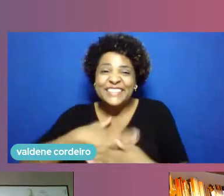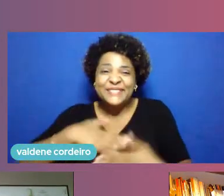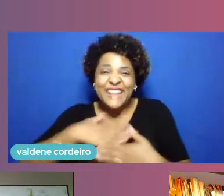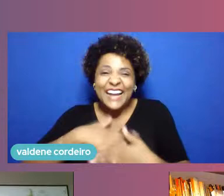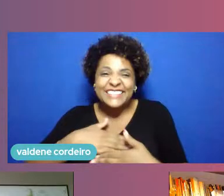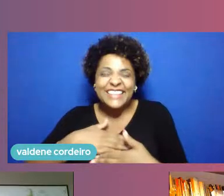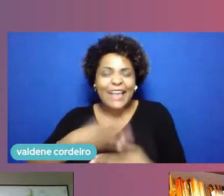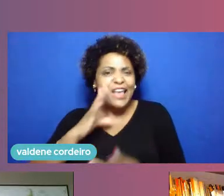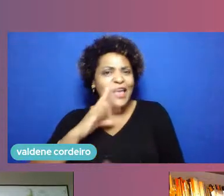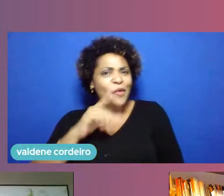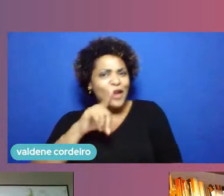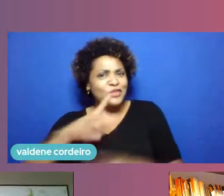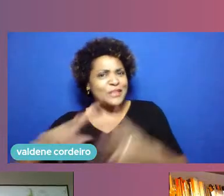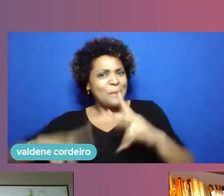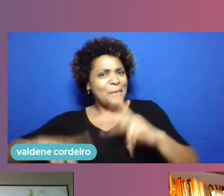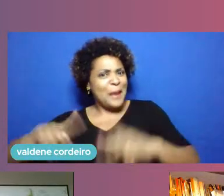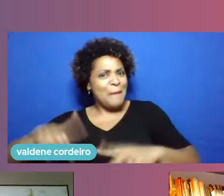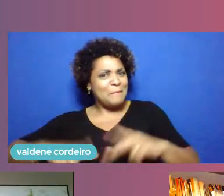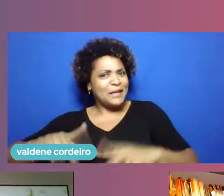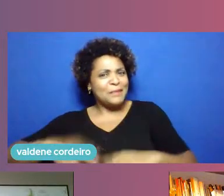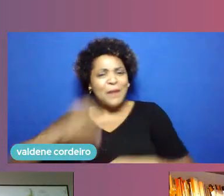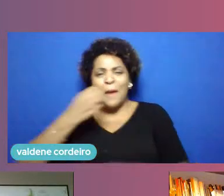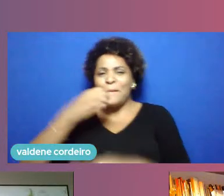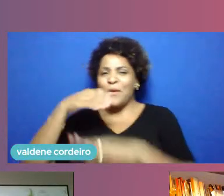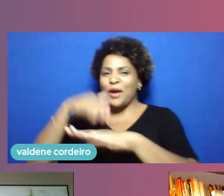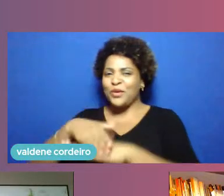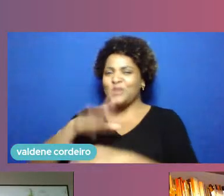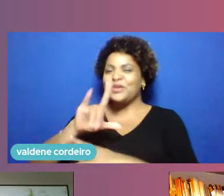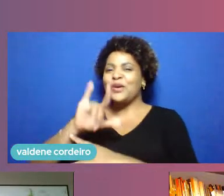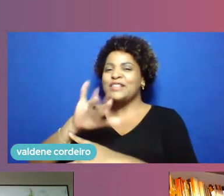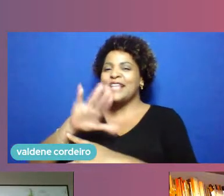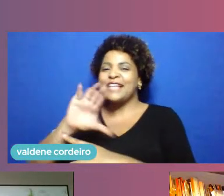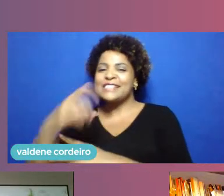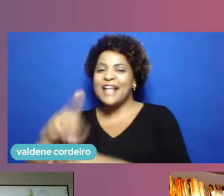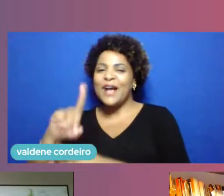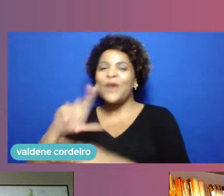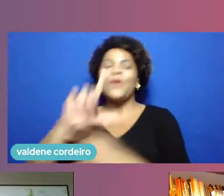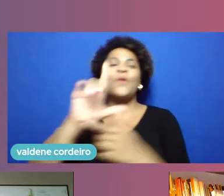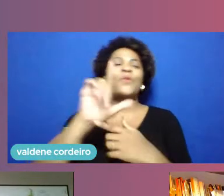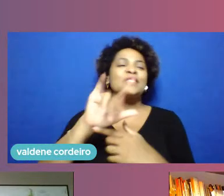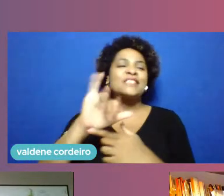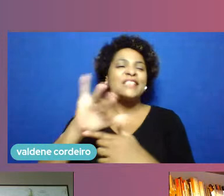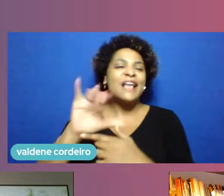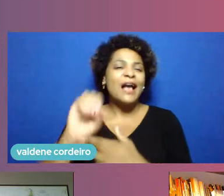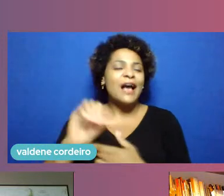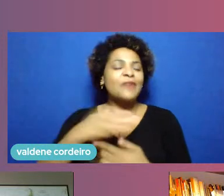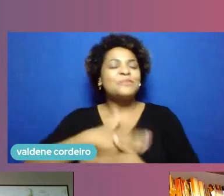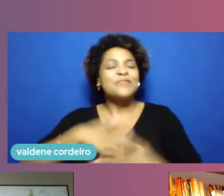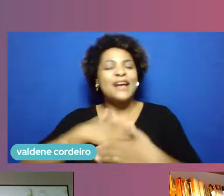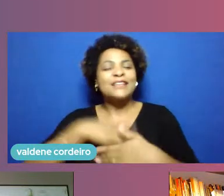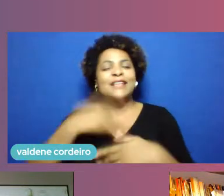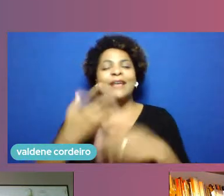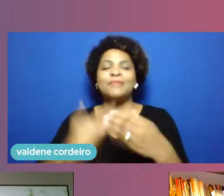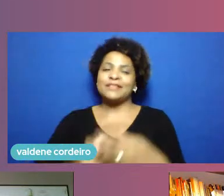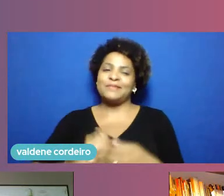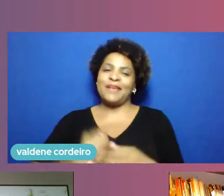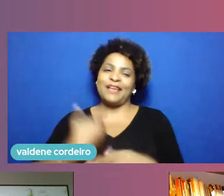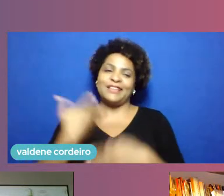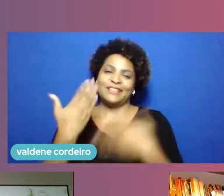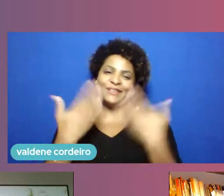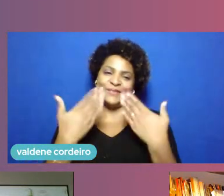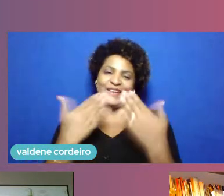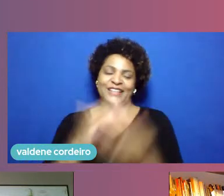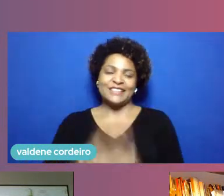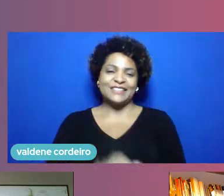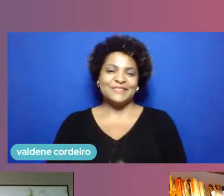Boa noite, Conceição, Luciano, todo mundo que está nos acompanhando aí. Prazer grande participar aqui desse debate. Maravilha. Seja